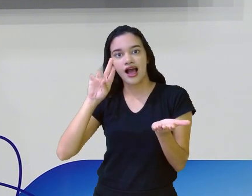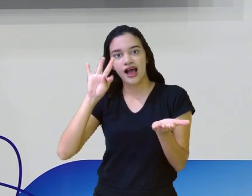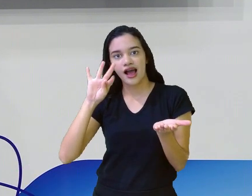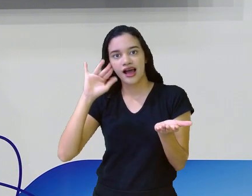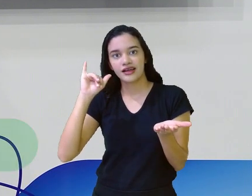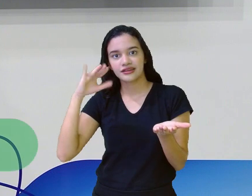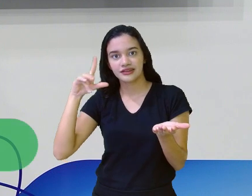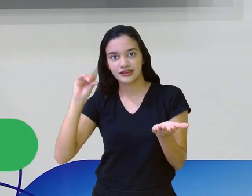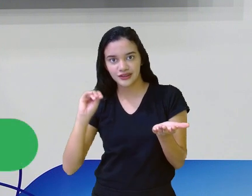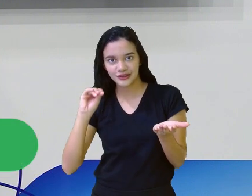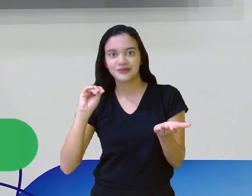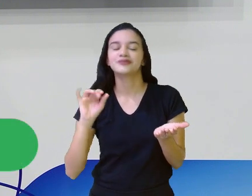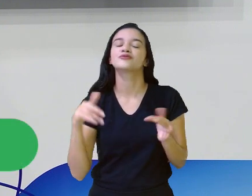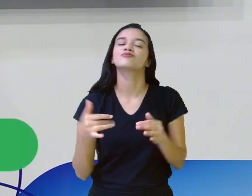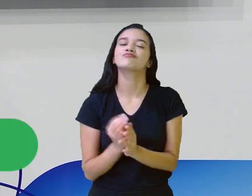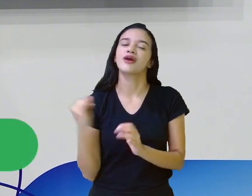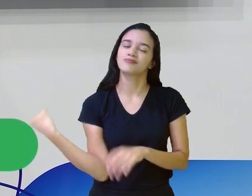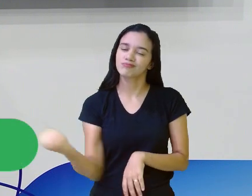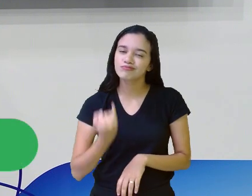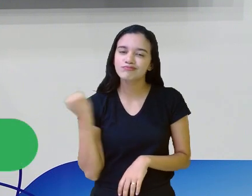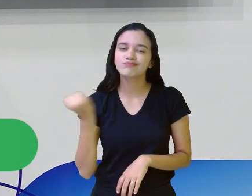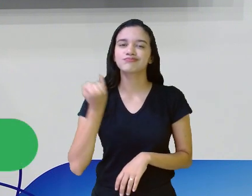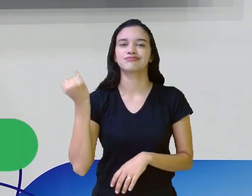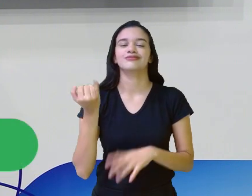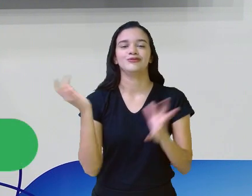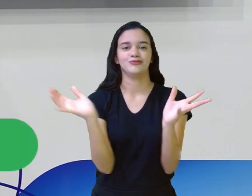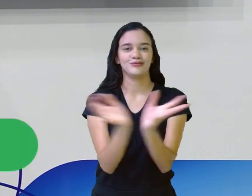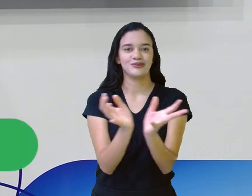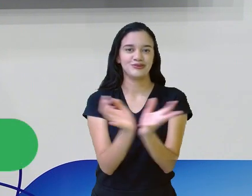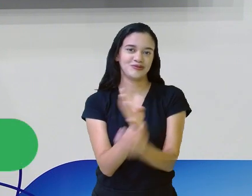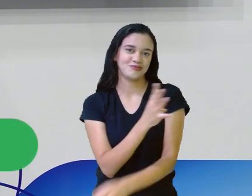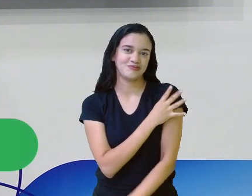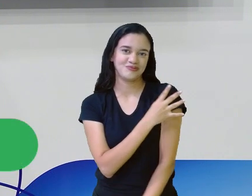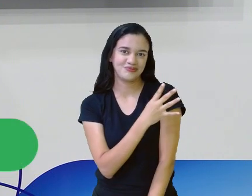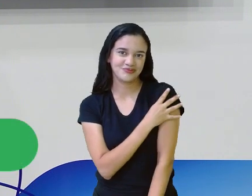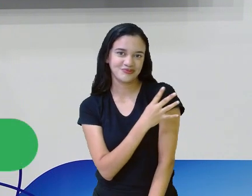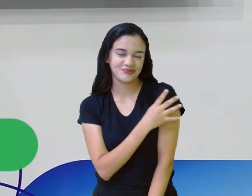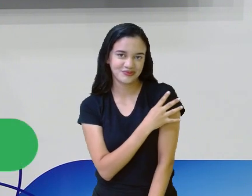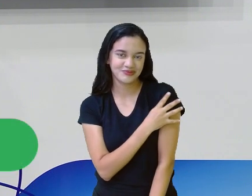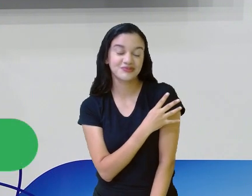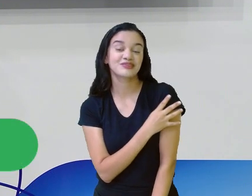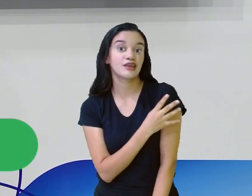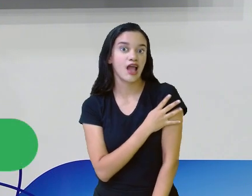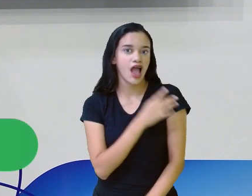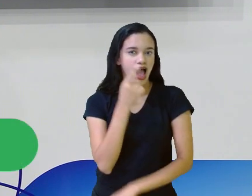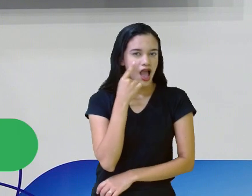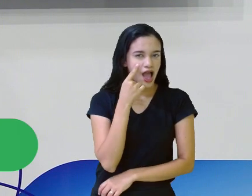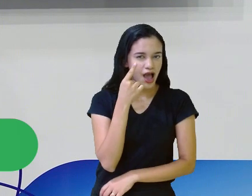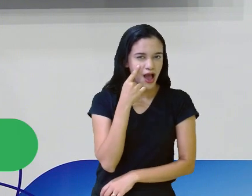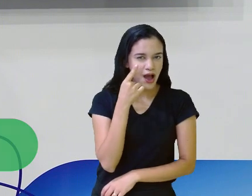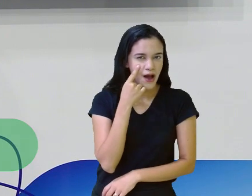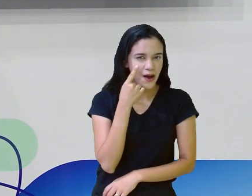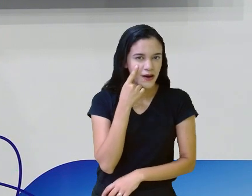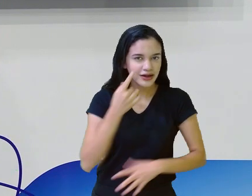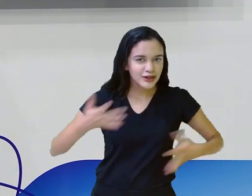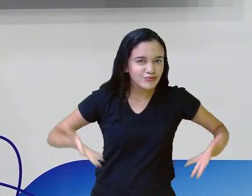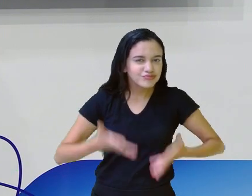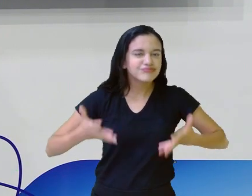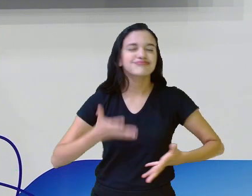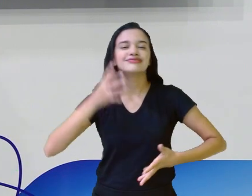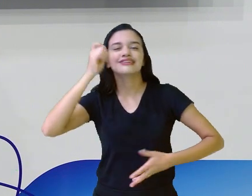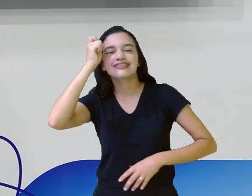o nosso assunto de hoje para essas turminhas aí do quarto ano que estão aí na intensidade da